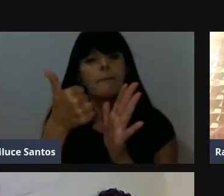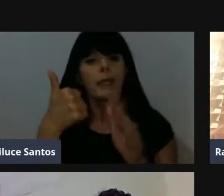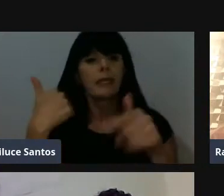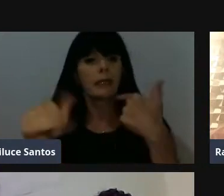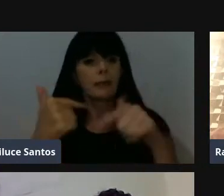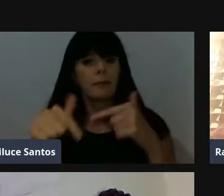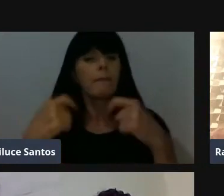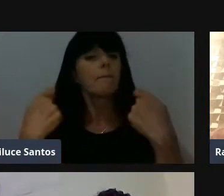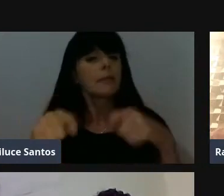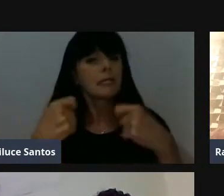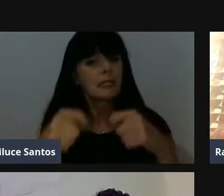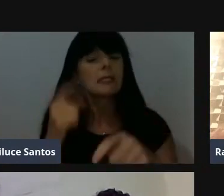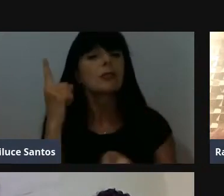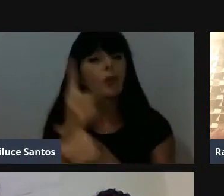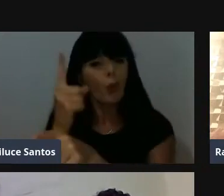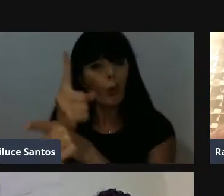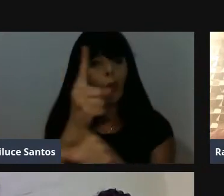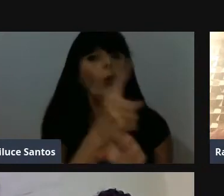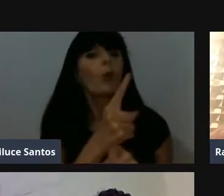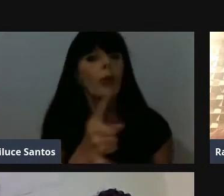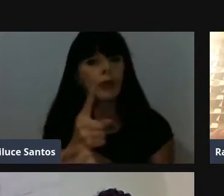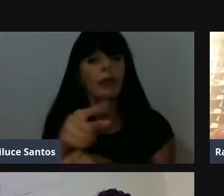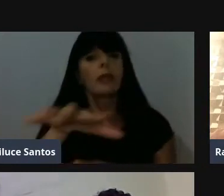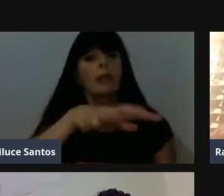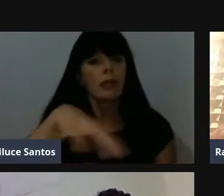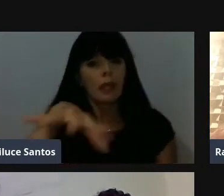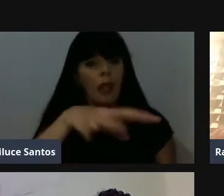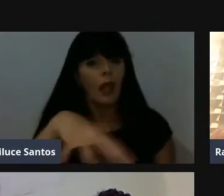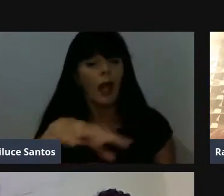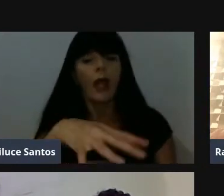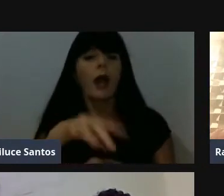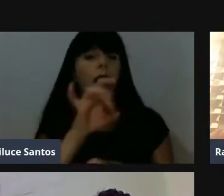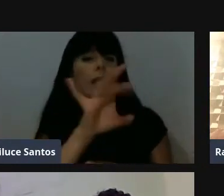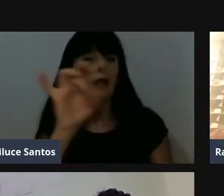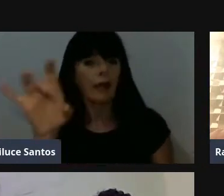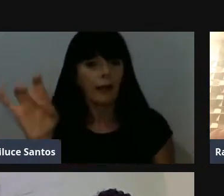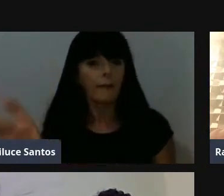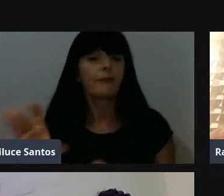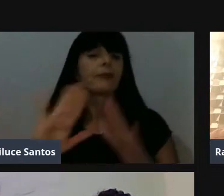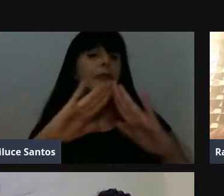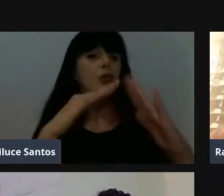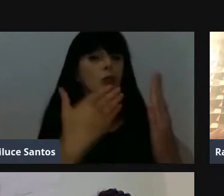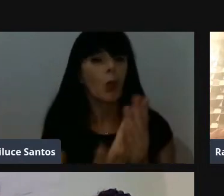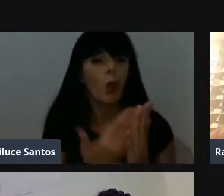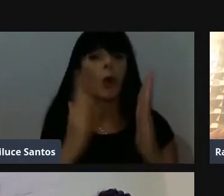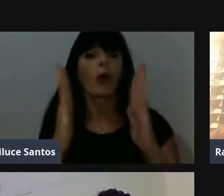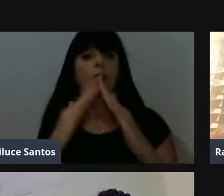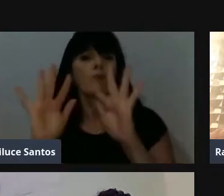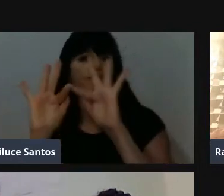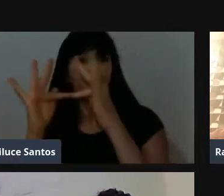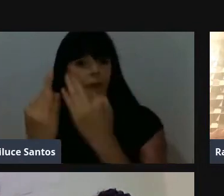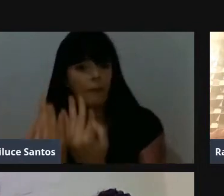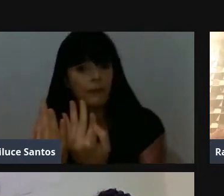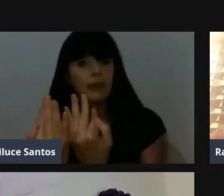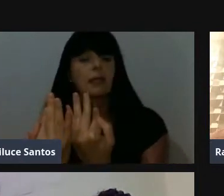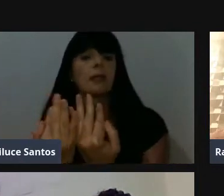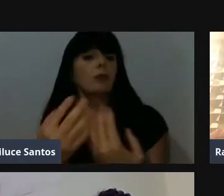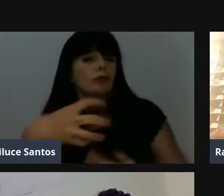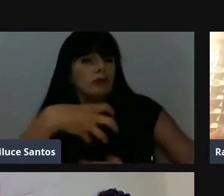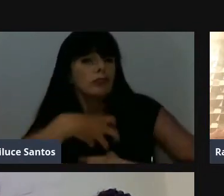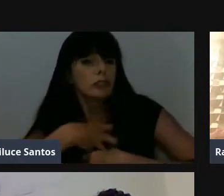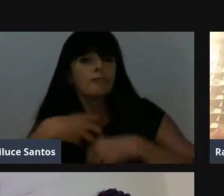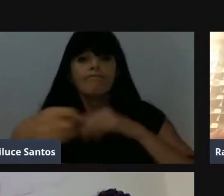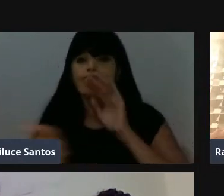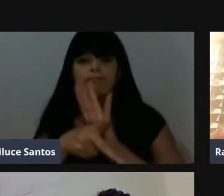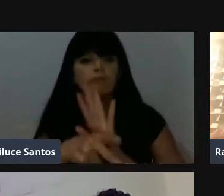encontrar em outras áreas que ela tem acesso, né? Diariamente em casa, na escola, em família, formas de desenvolver algumas habilidades que poderão